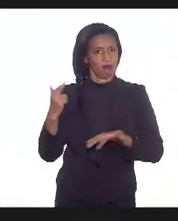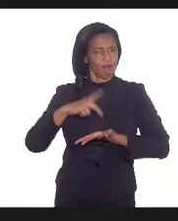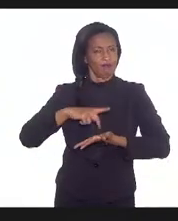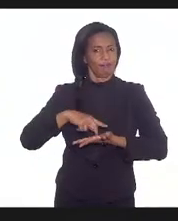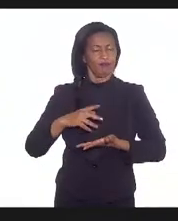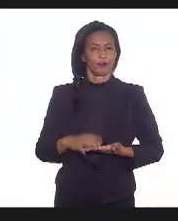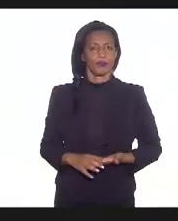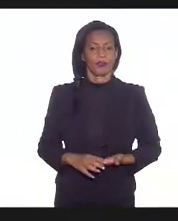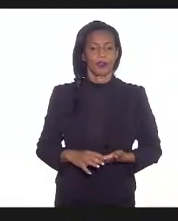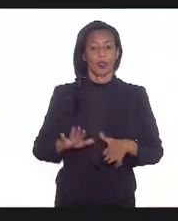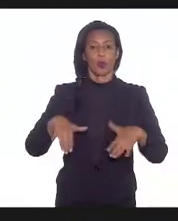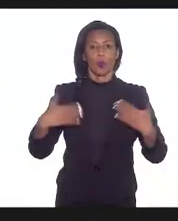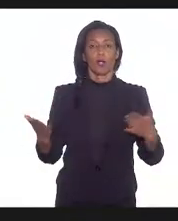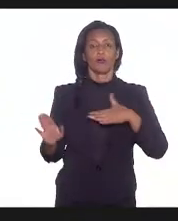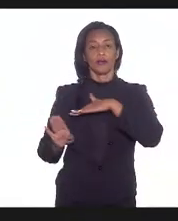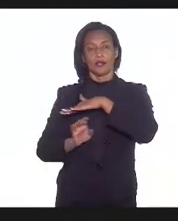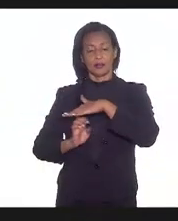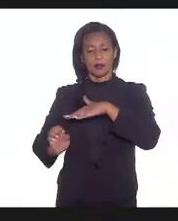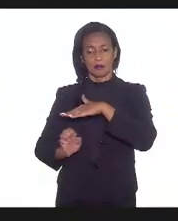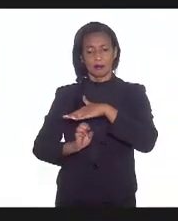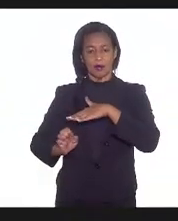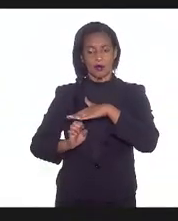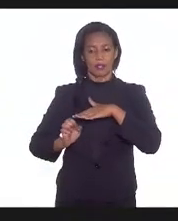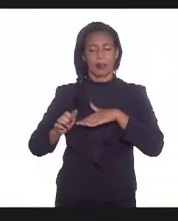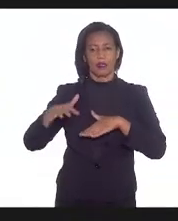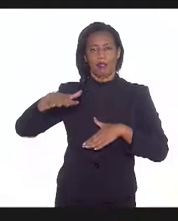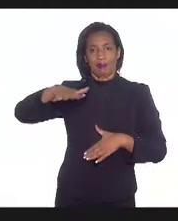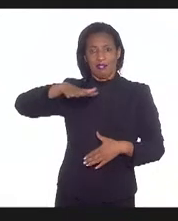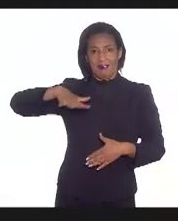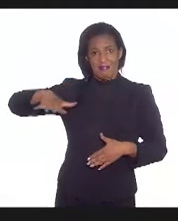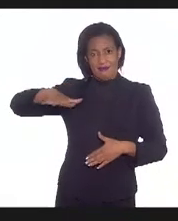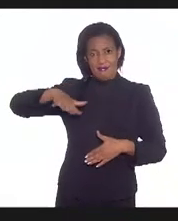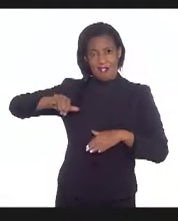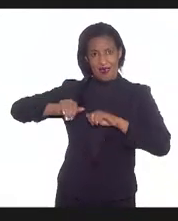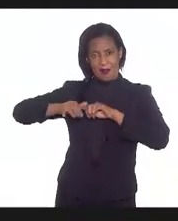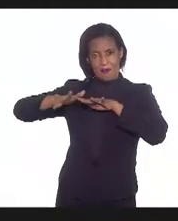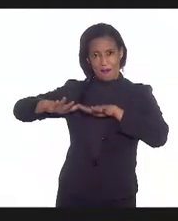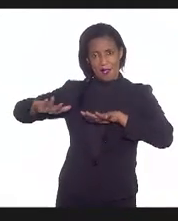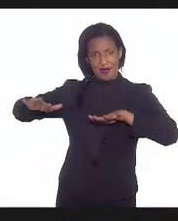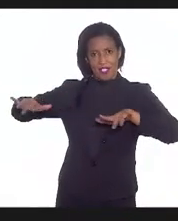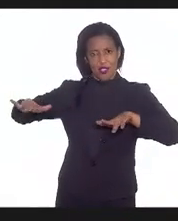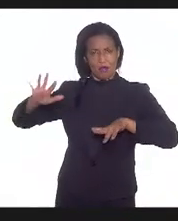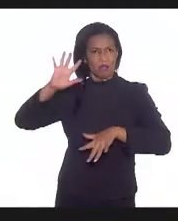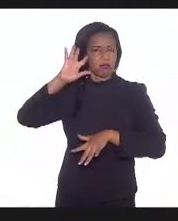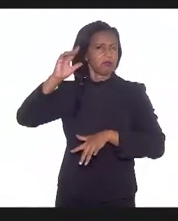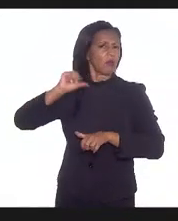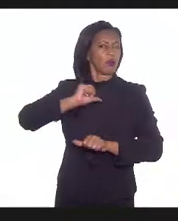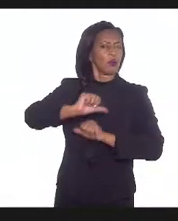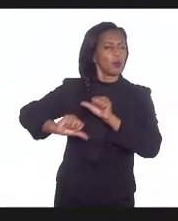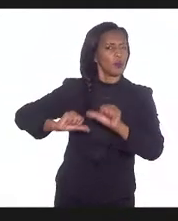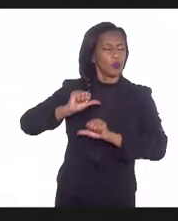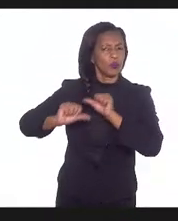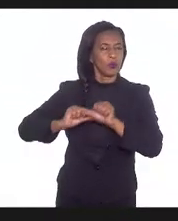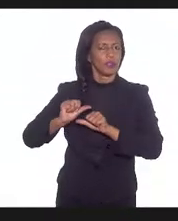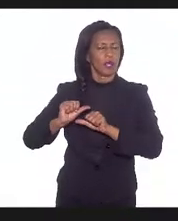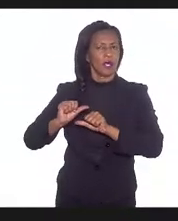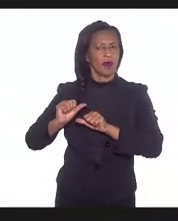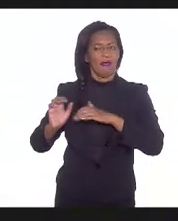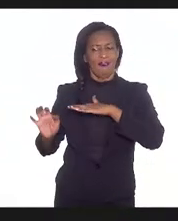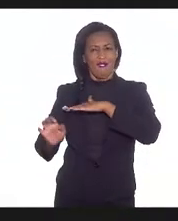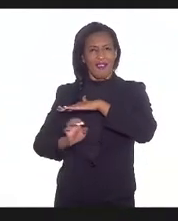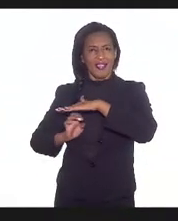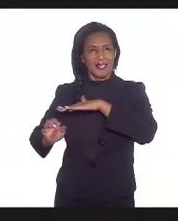Quando as empresas na área marítima resolvem mudar tudo, as empresas subaquáticas